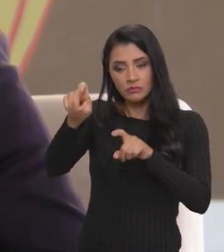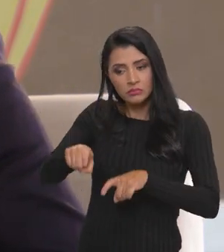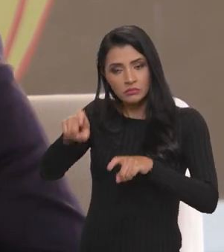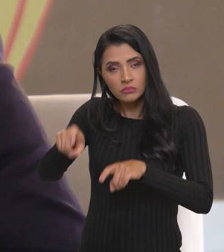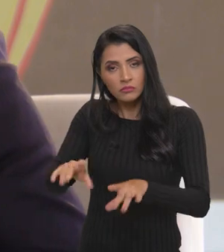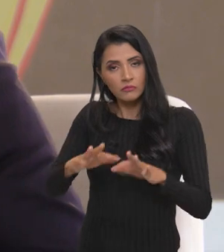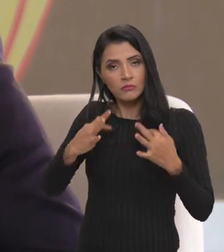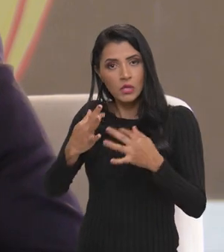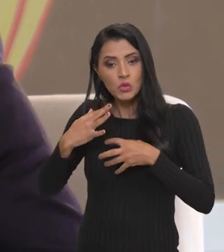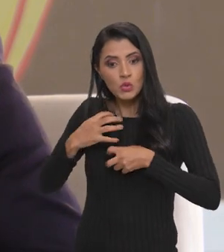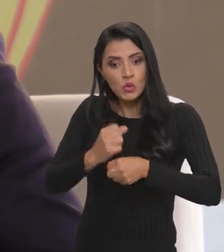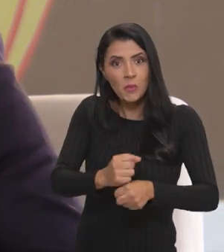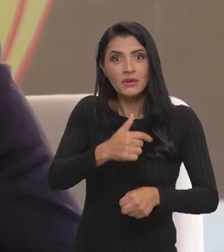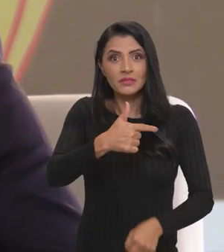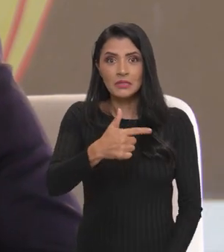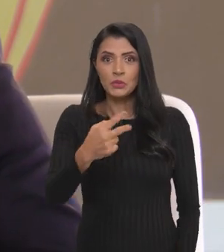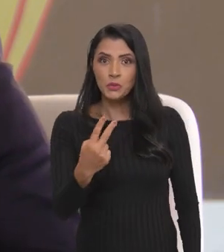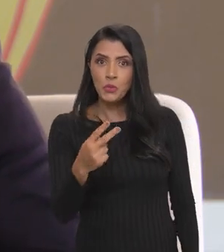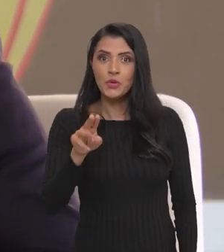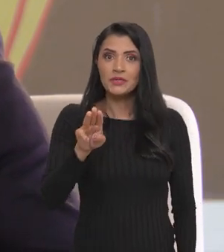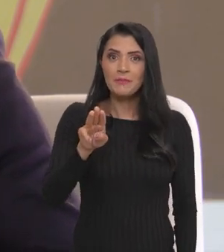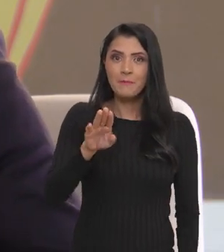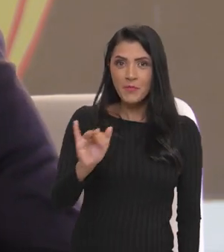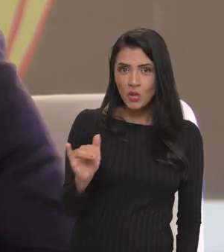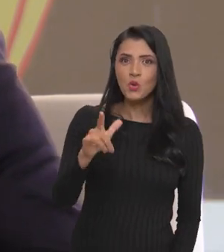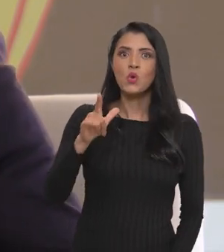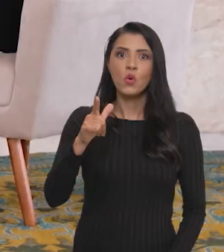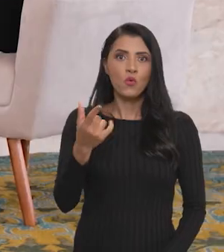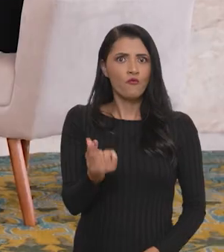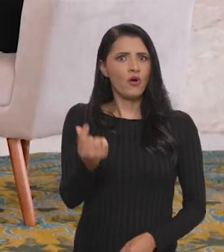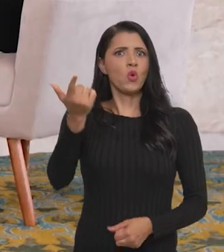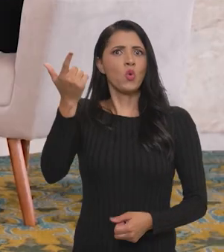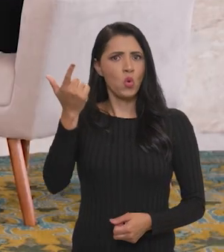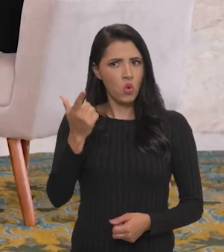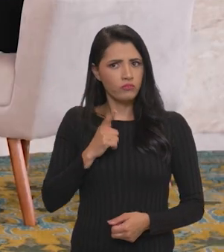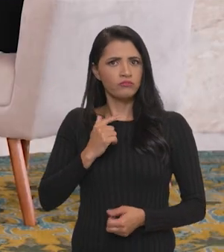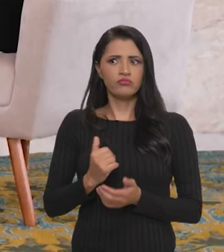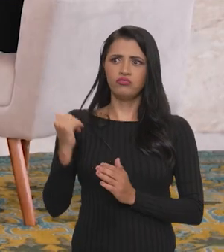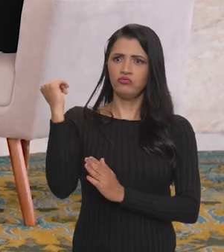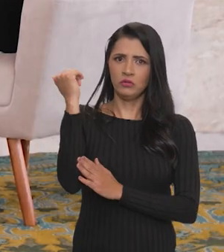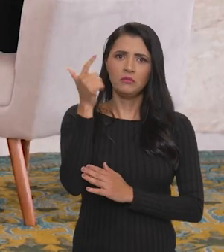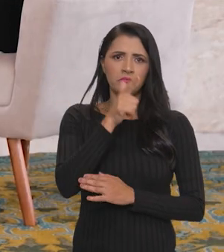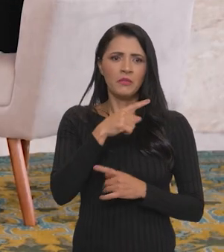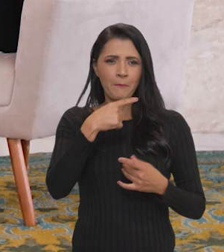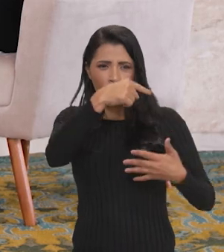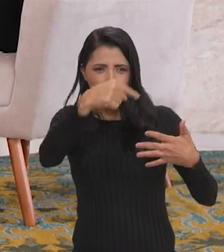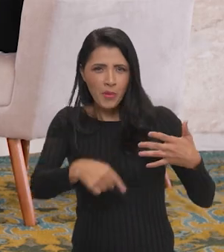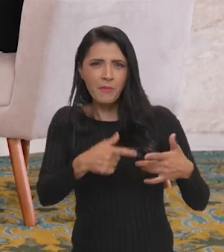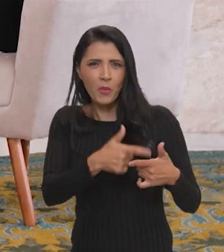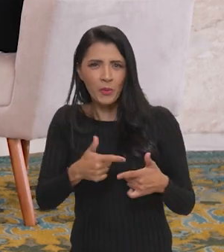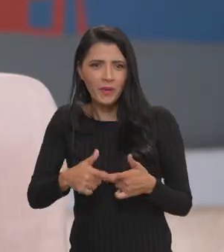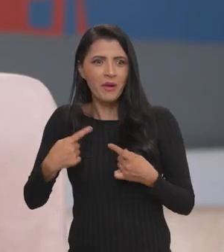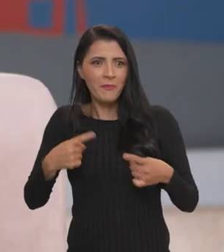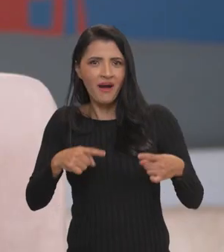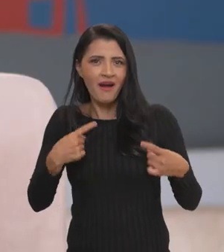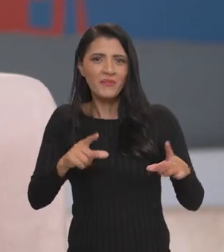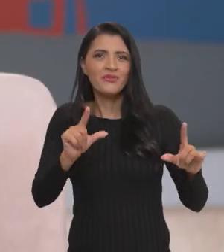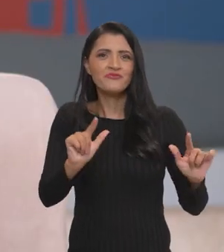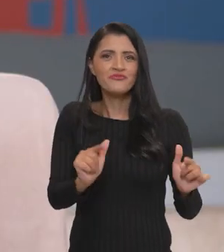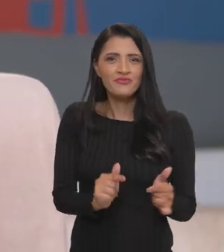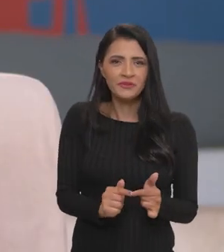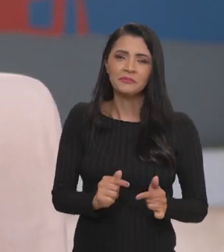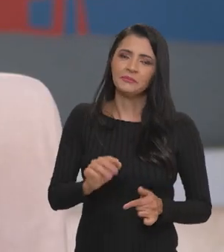agricultura familiar com esse montante de 72 bilhões, que é um valor histórico. Quer dizer, combate vários problemas. Sem dúvida. Você sabe,